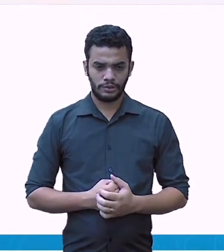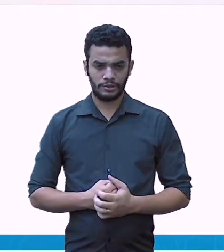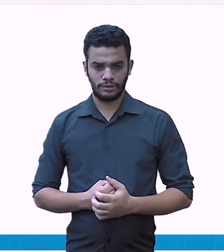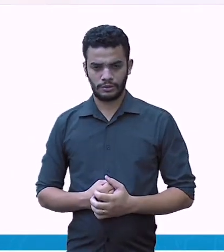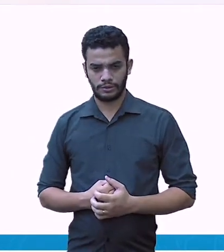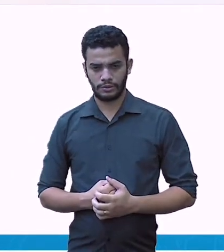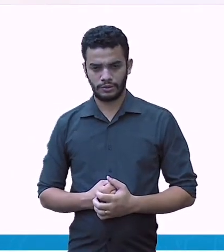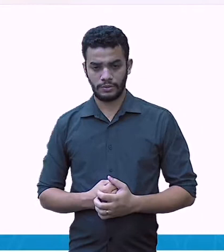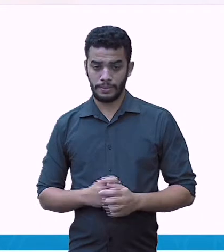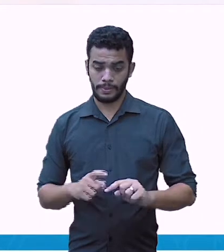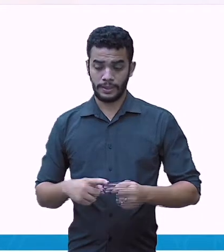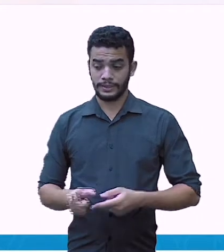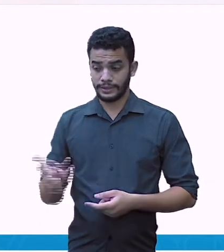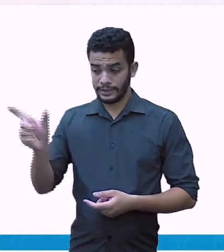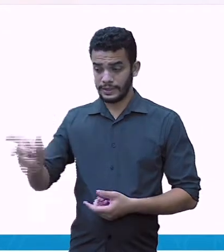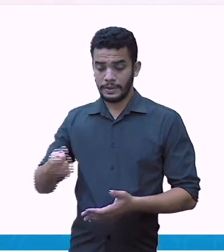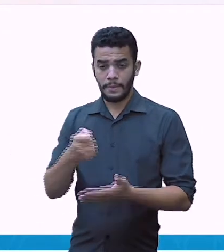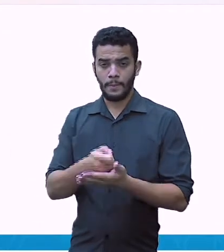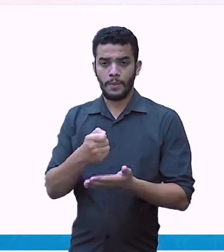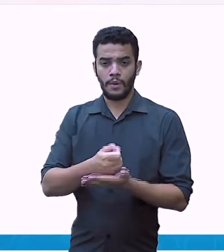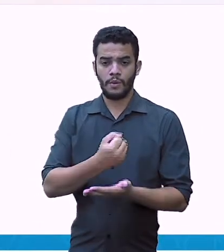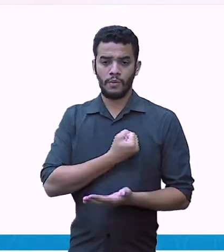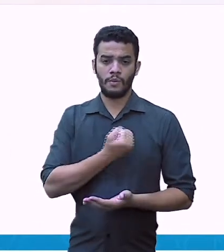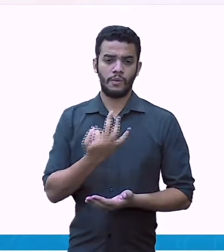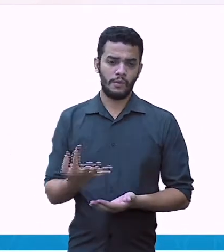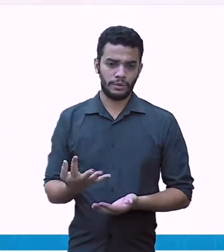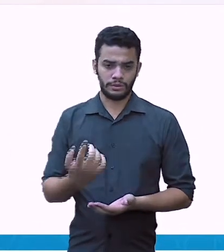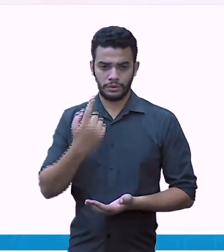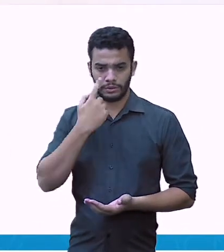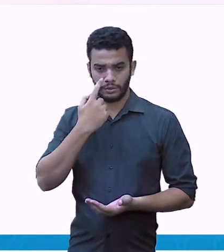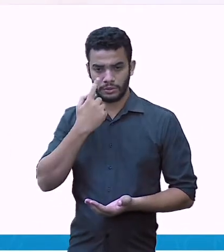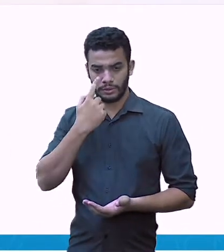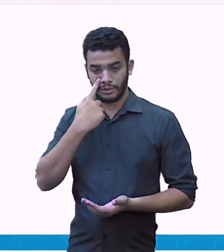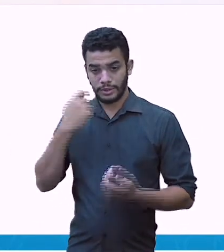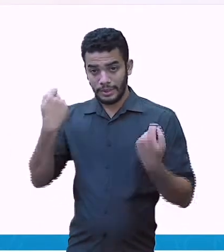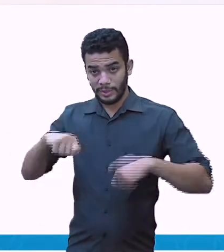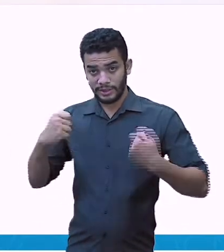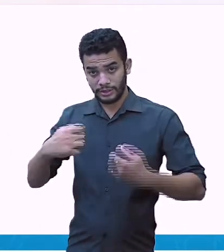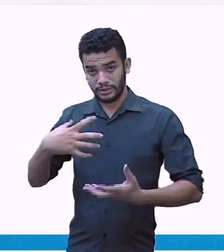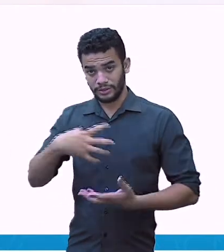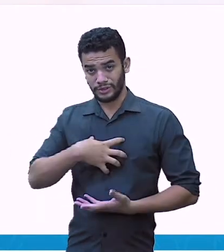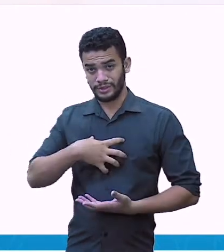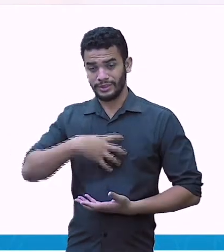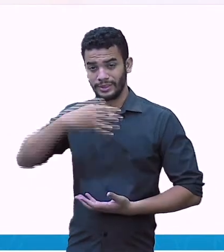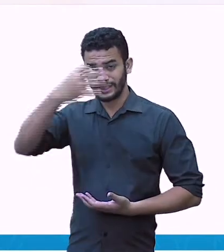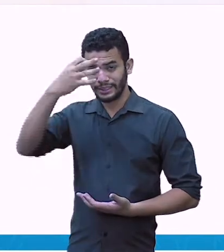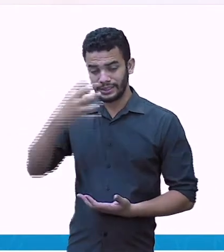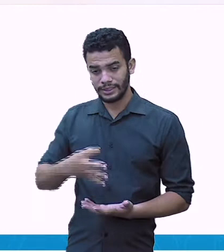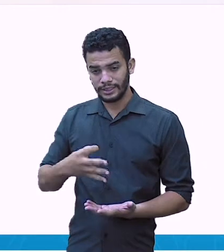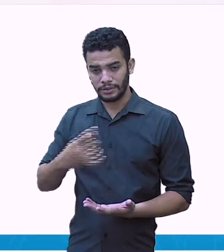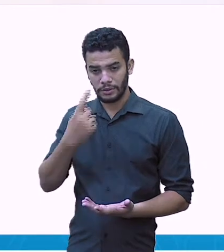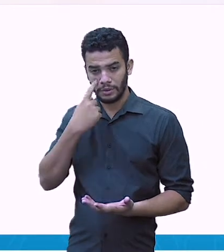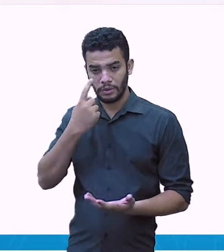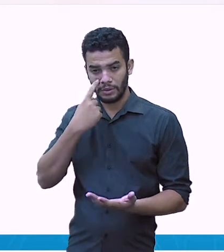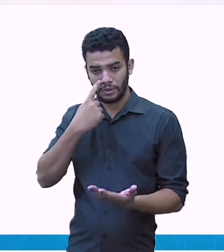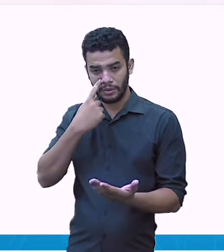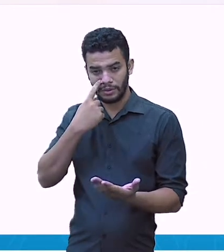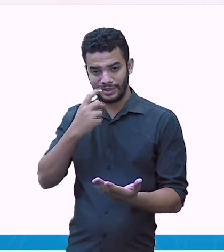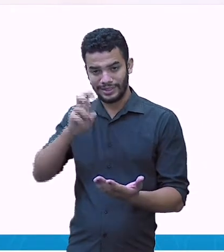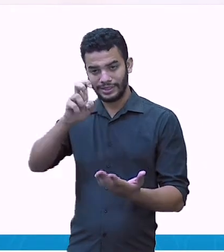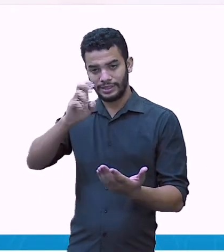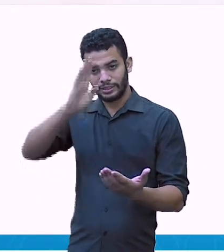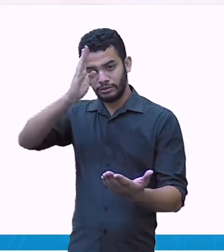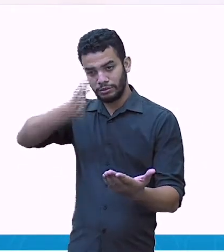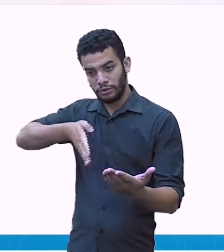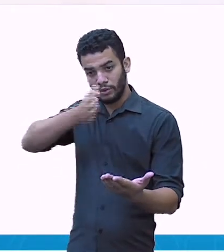Quanto Daniel gastou? O que que eu faço? Eu vou somar esses valores aqui. Então, olha, 5